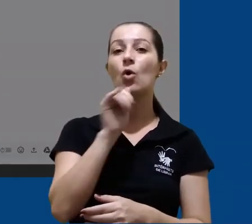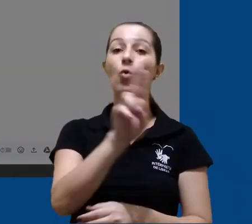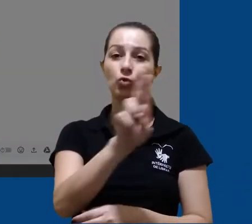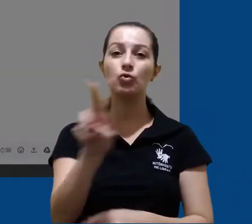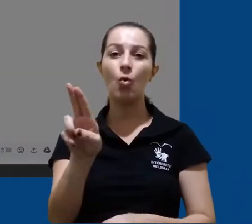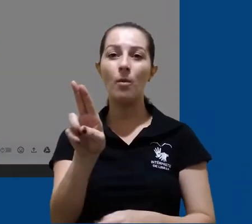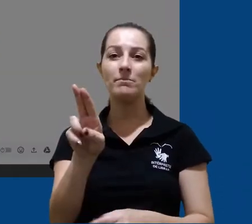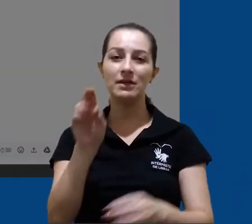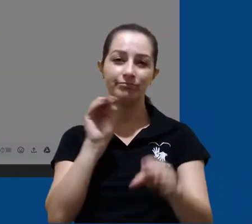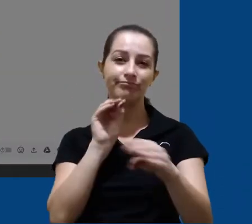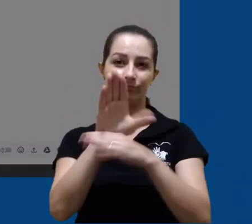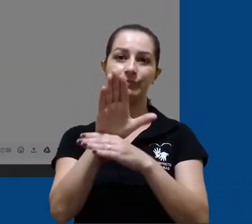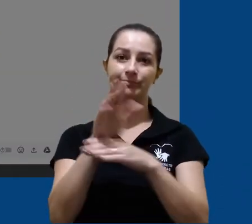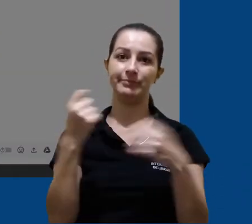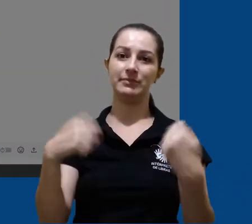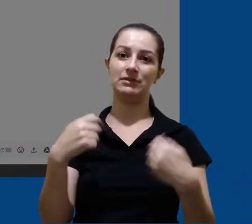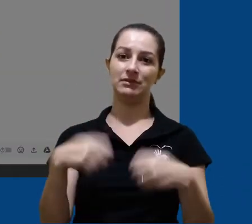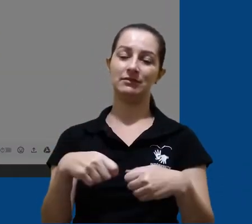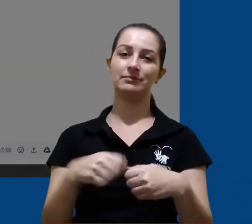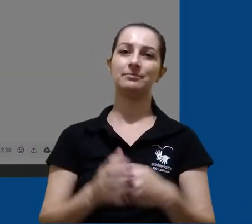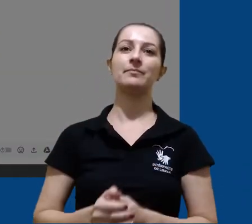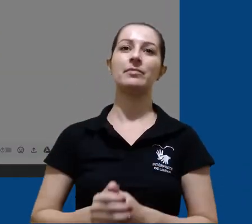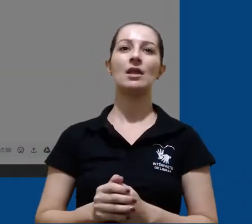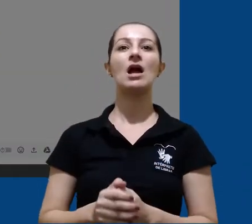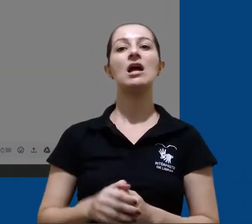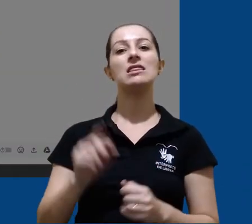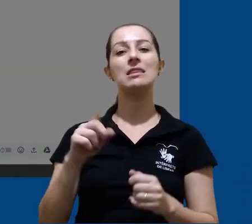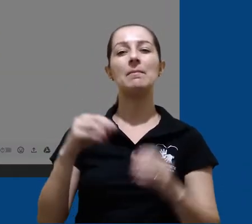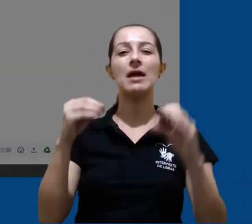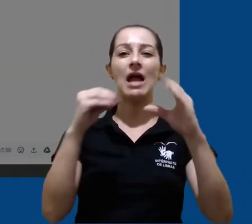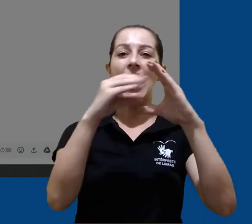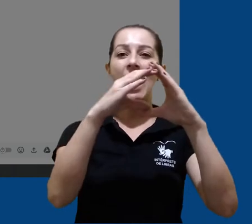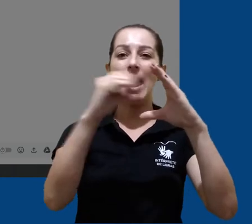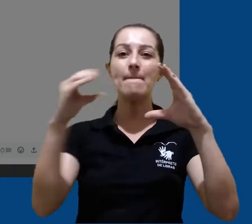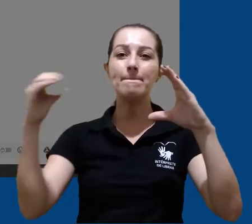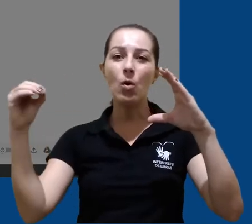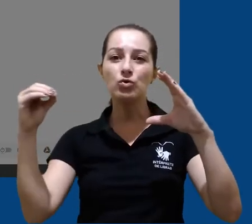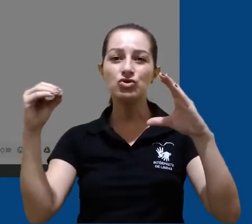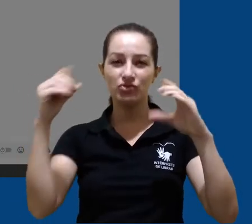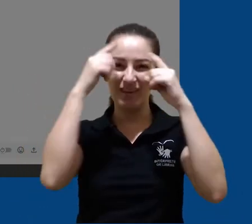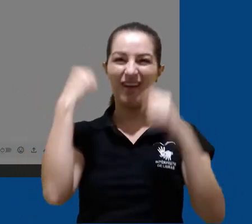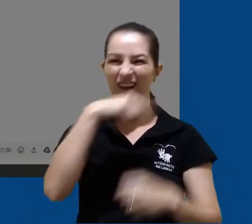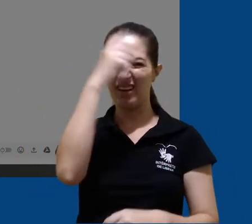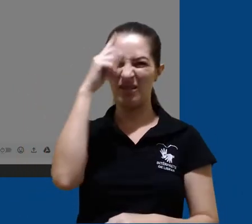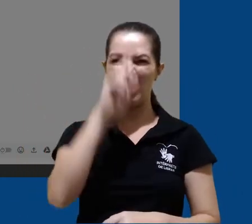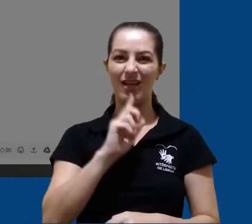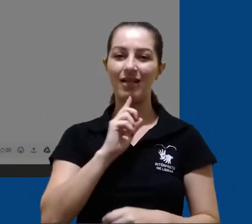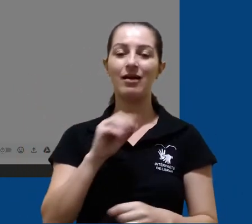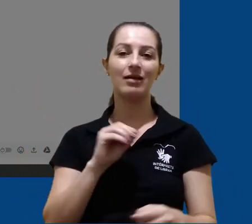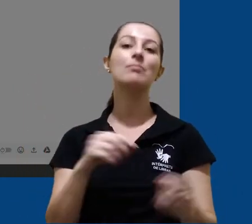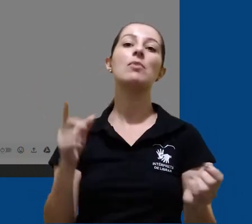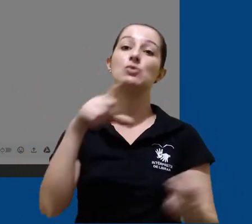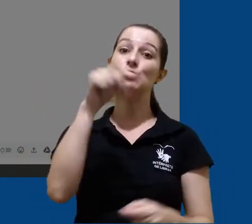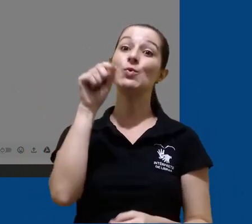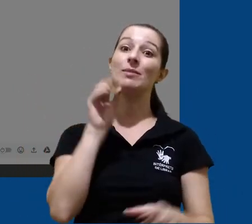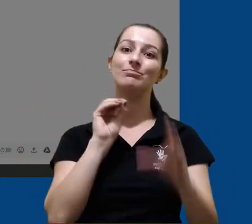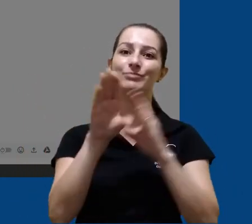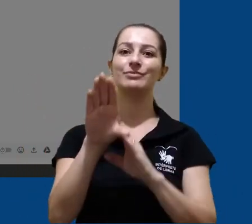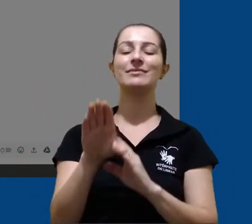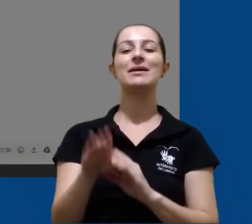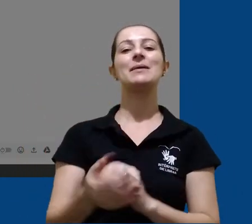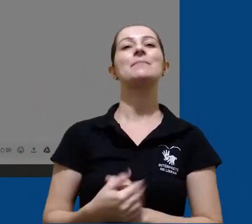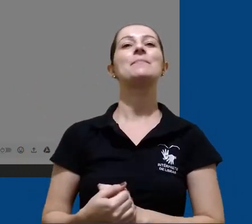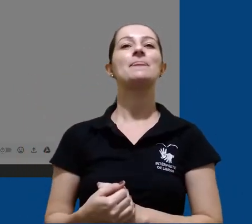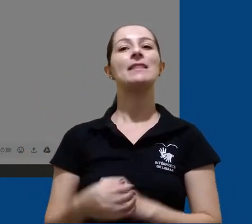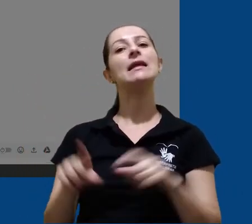nome a essa sala. Nós também podemos escolher um emoji para representar essa sala e escolher se vamos